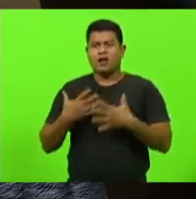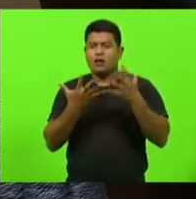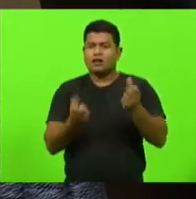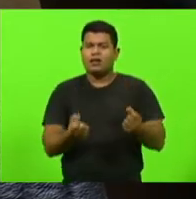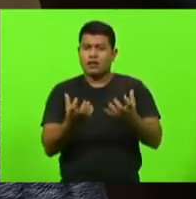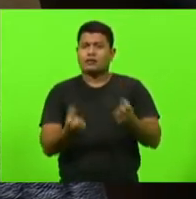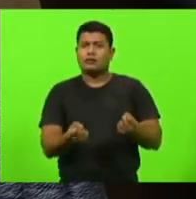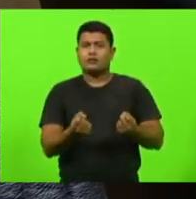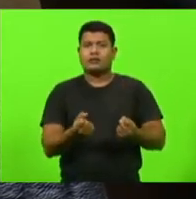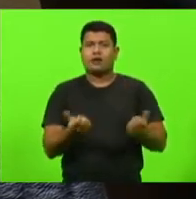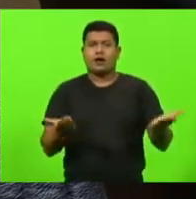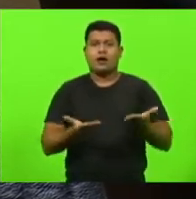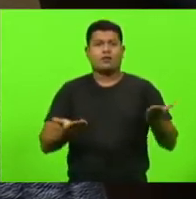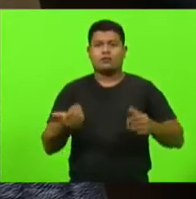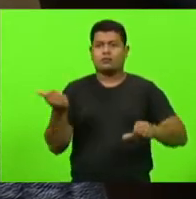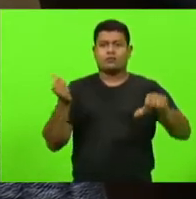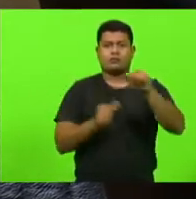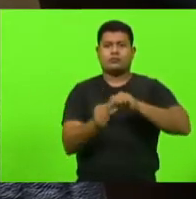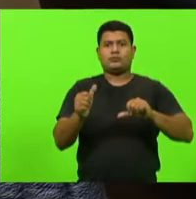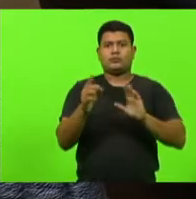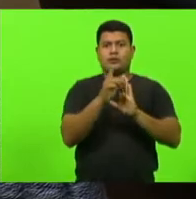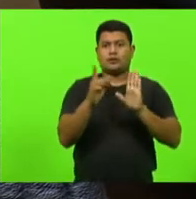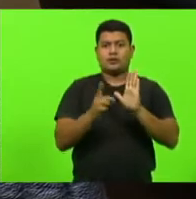Aí agora que é um decreto igual,